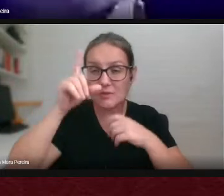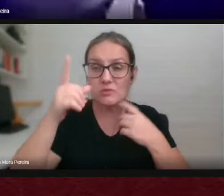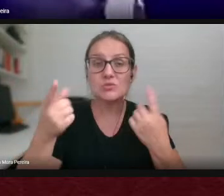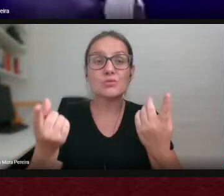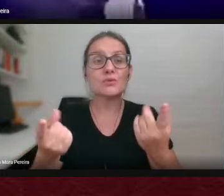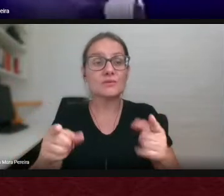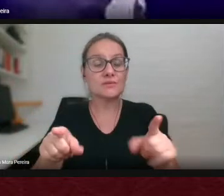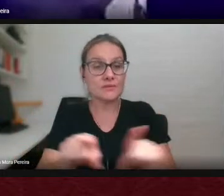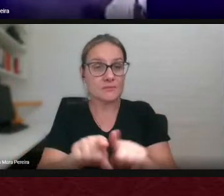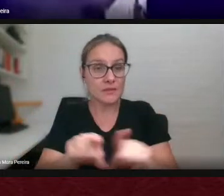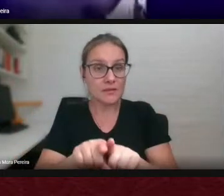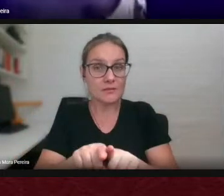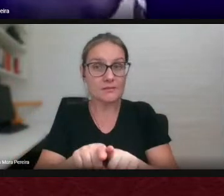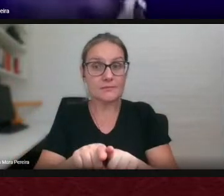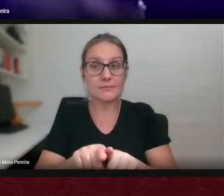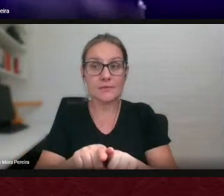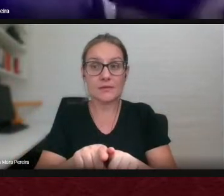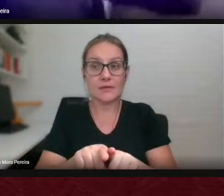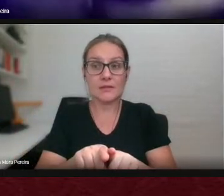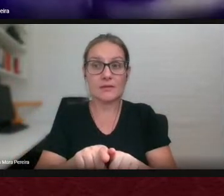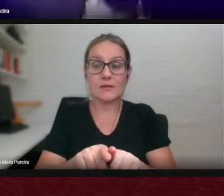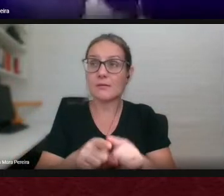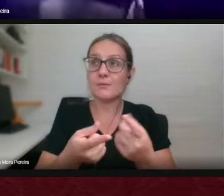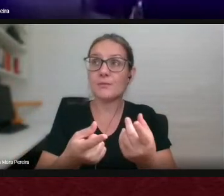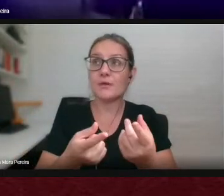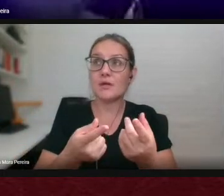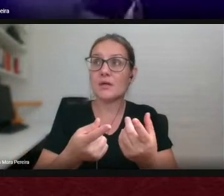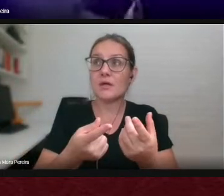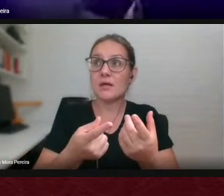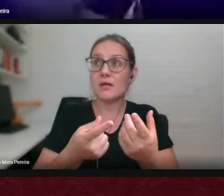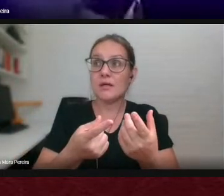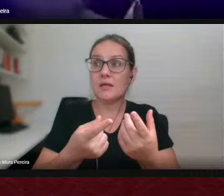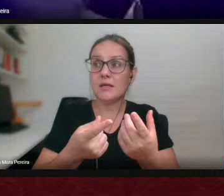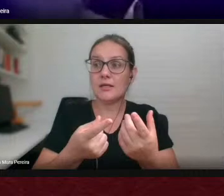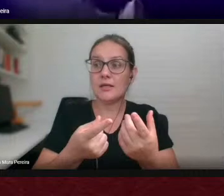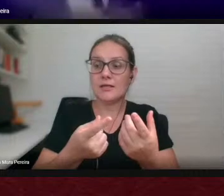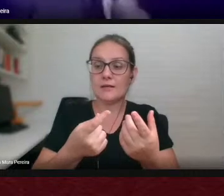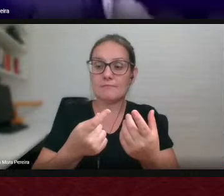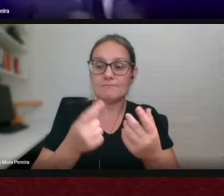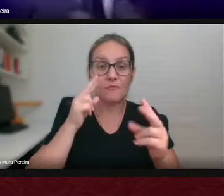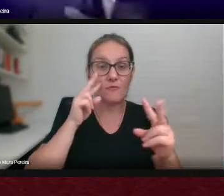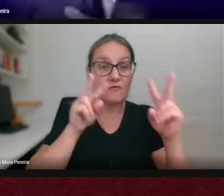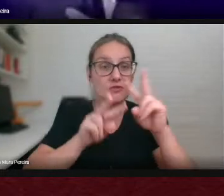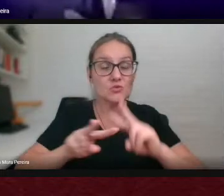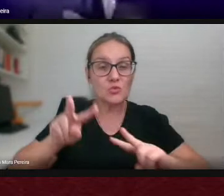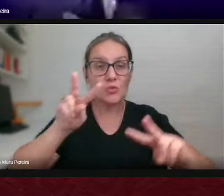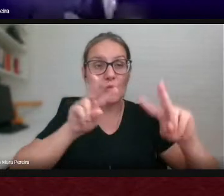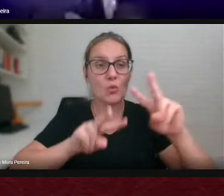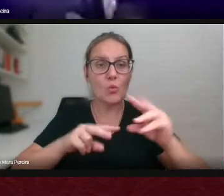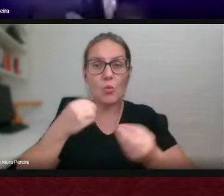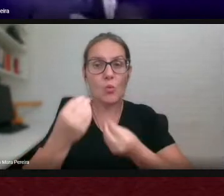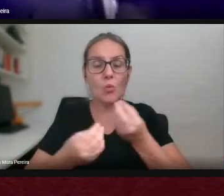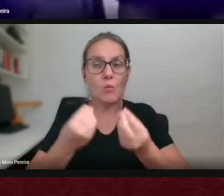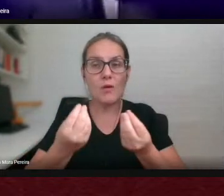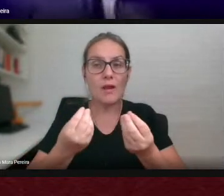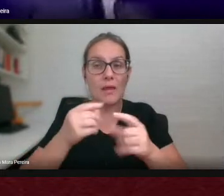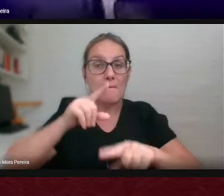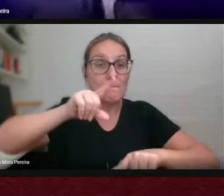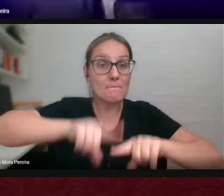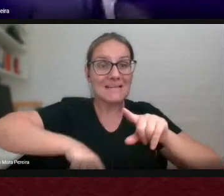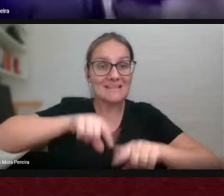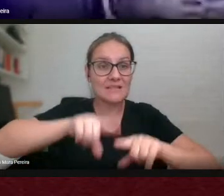estão gravitando em torno do objeto estético elas se materializam nesses objetos né